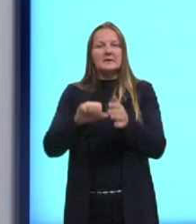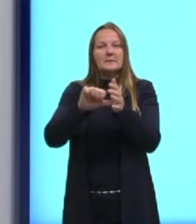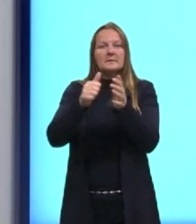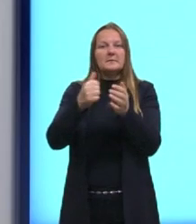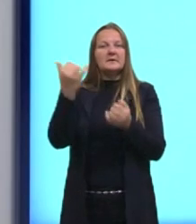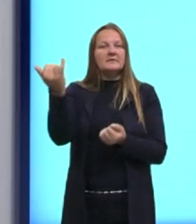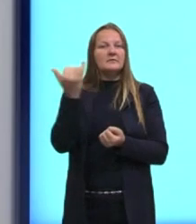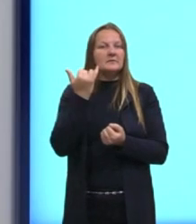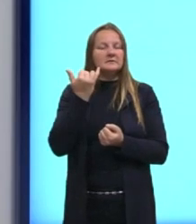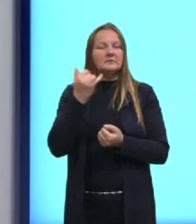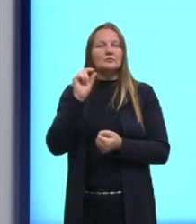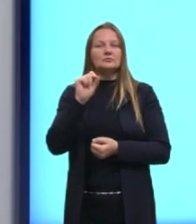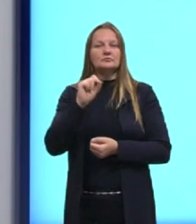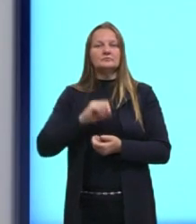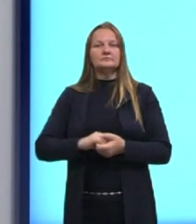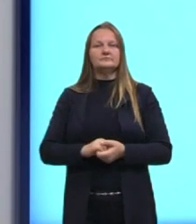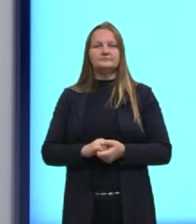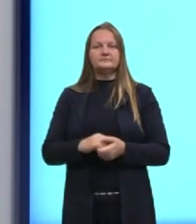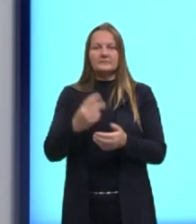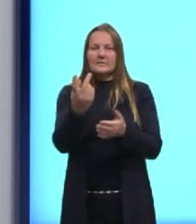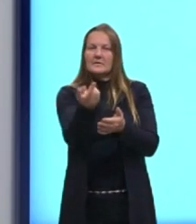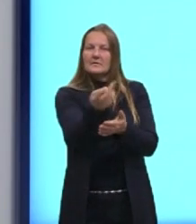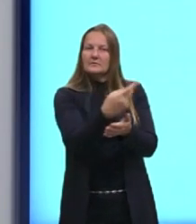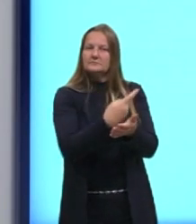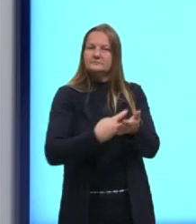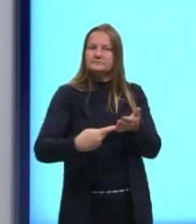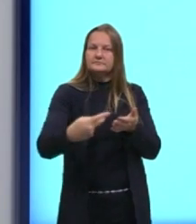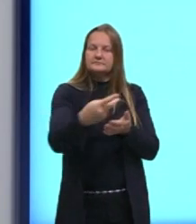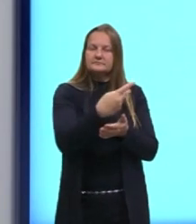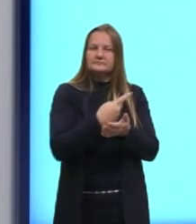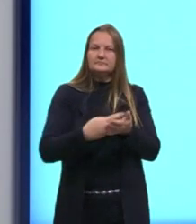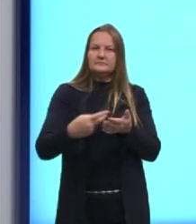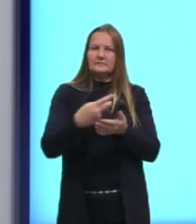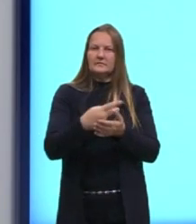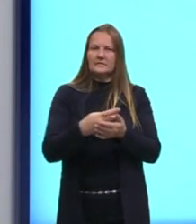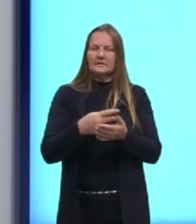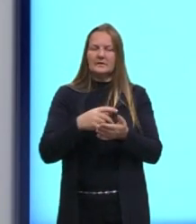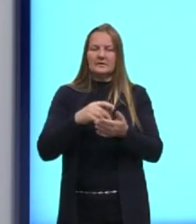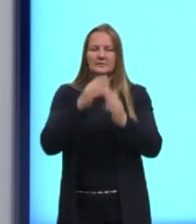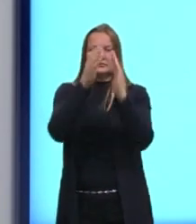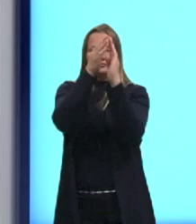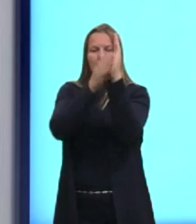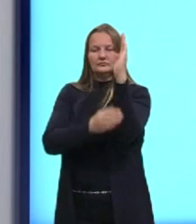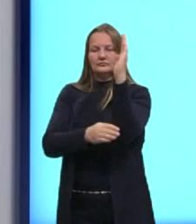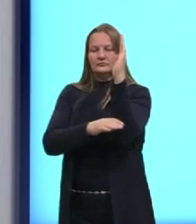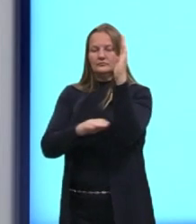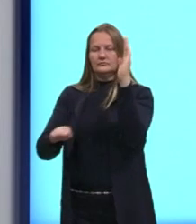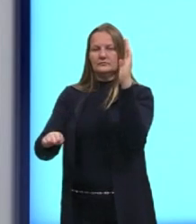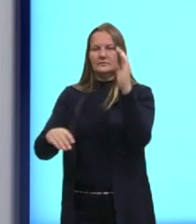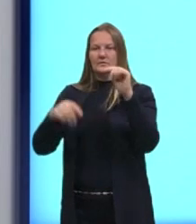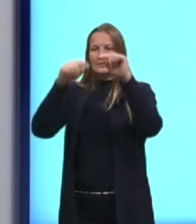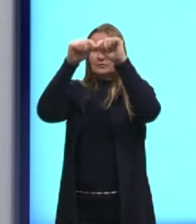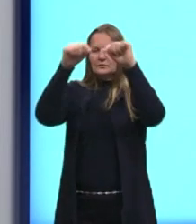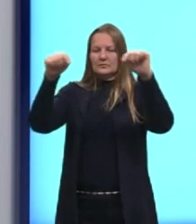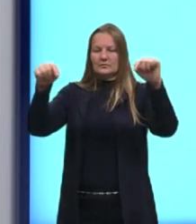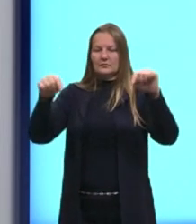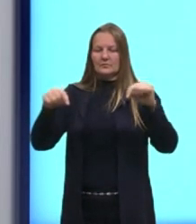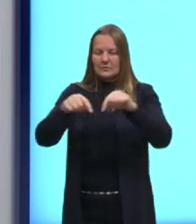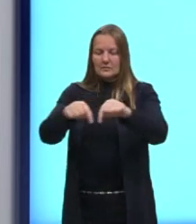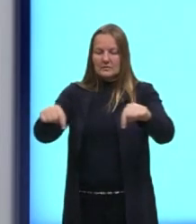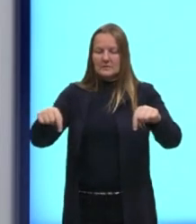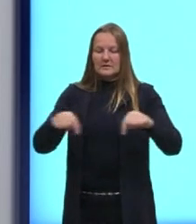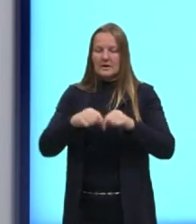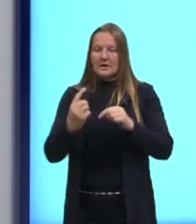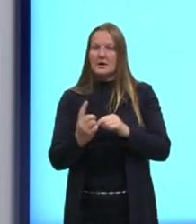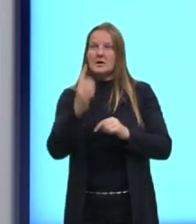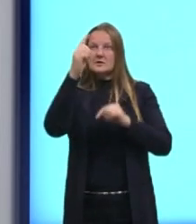informação é um esboço em um sistema de coordenadas cartesianas do teto da sala, onde estão